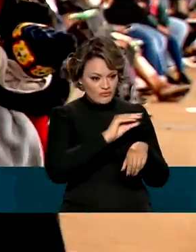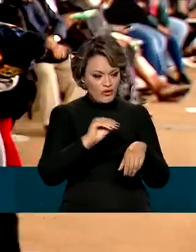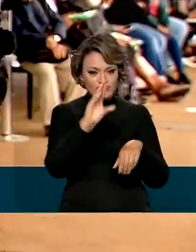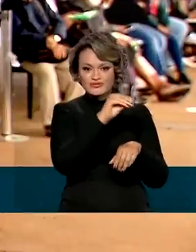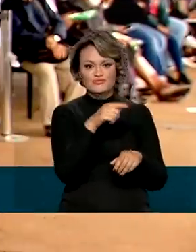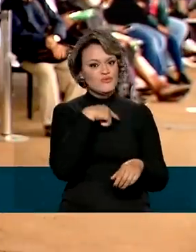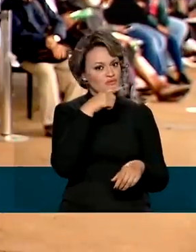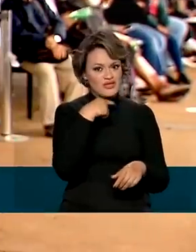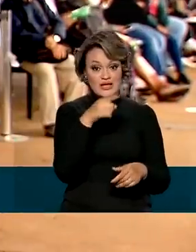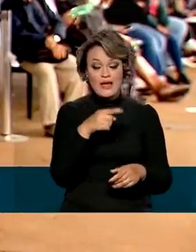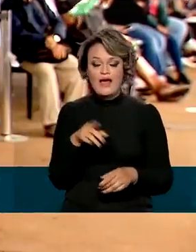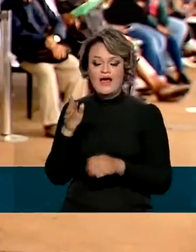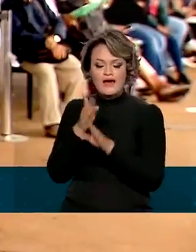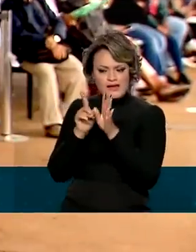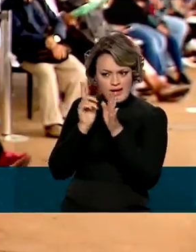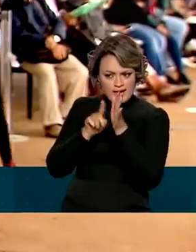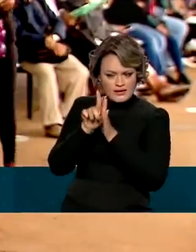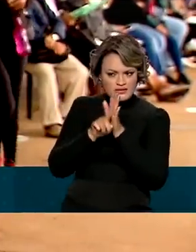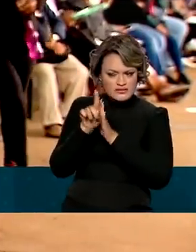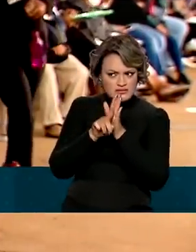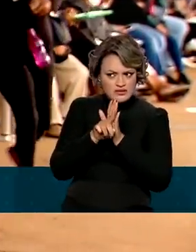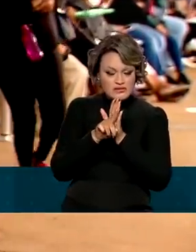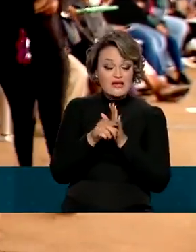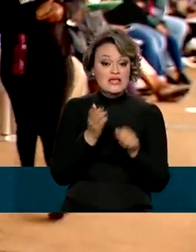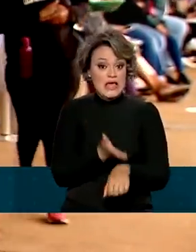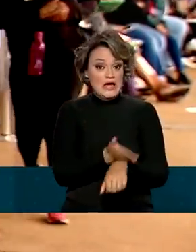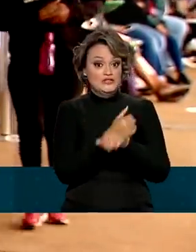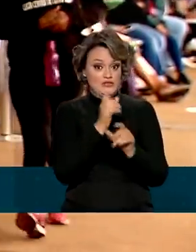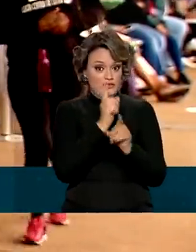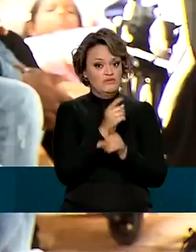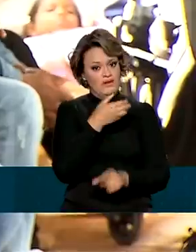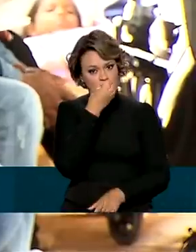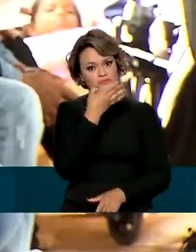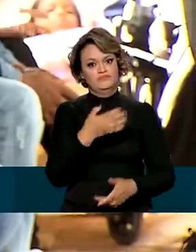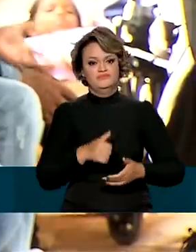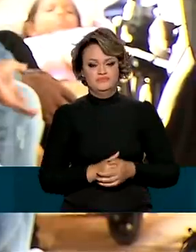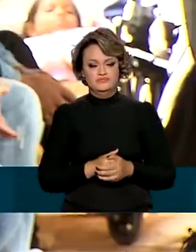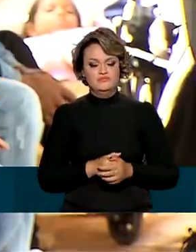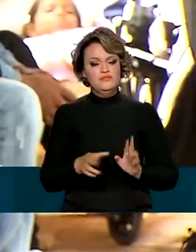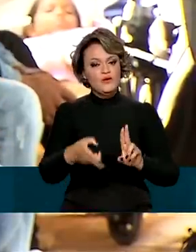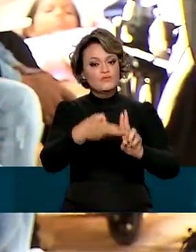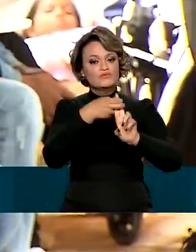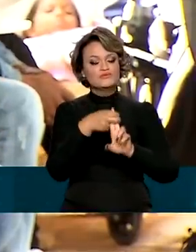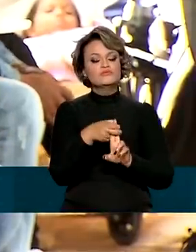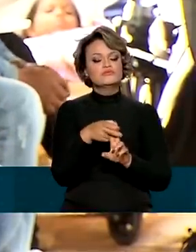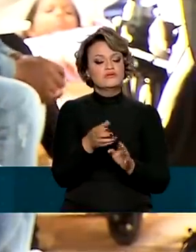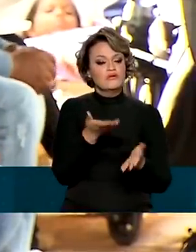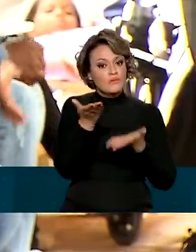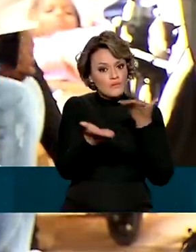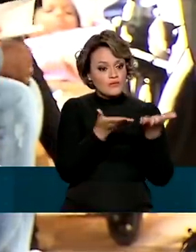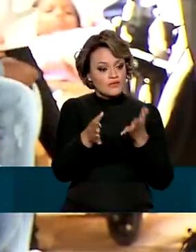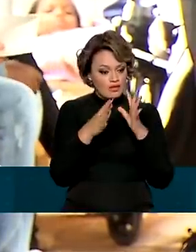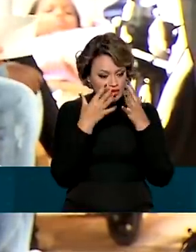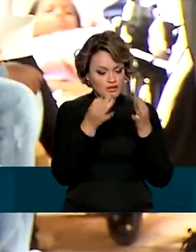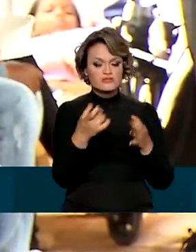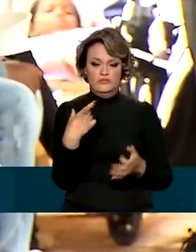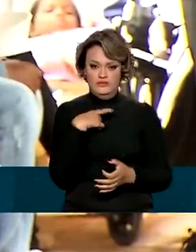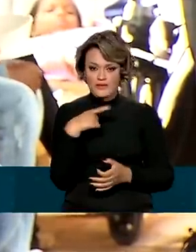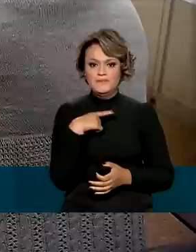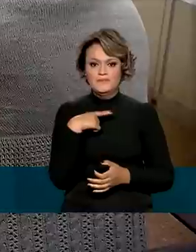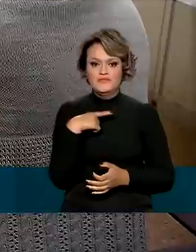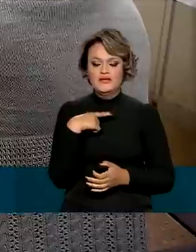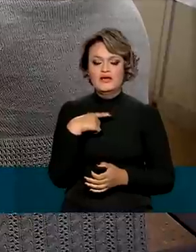E o quanto antes a síndrome for descoberta, melhor. O SUS oferece um cuidado especializado.